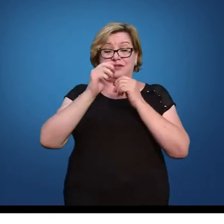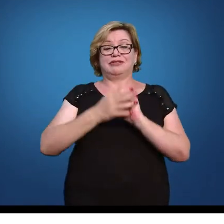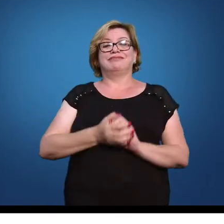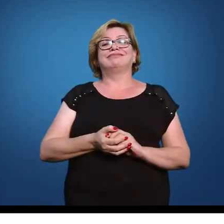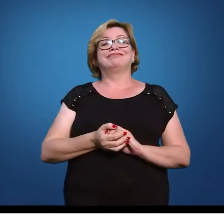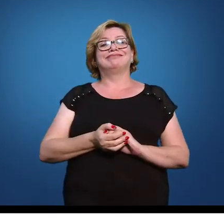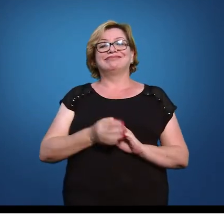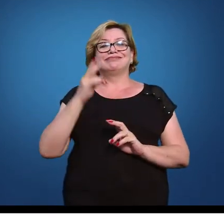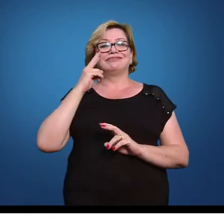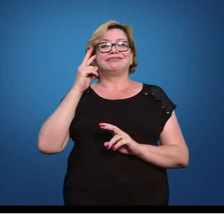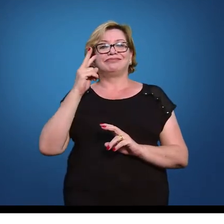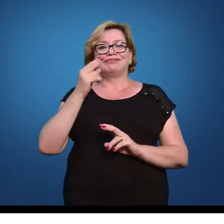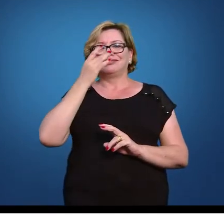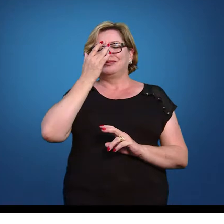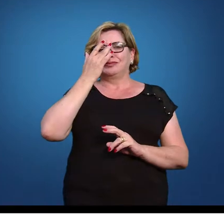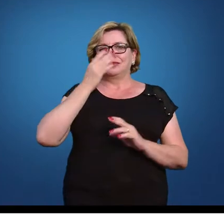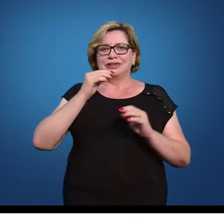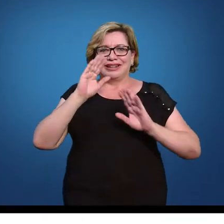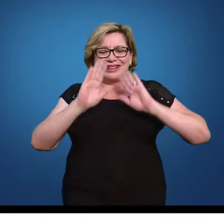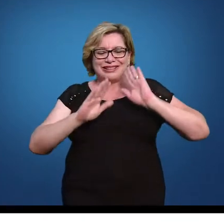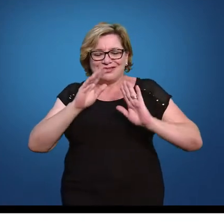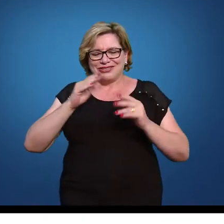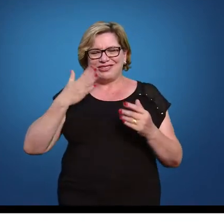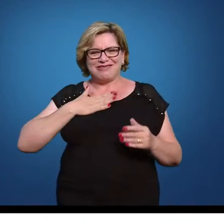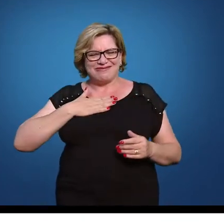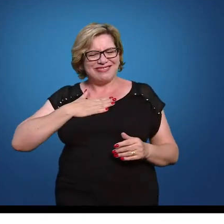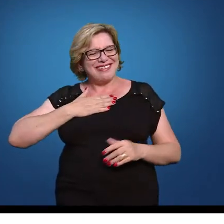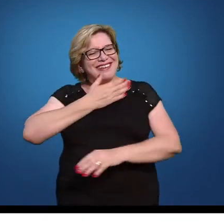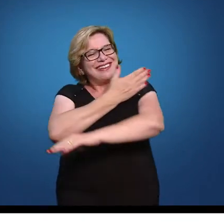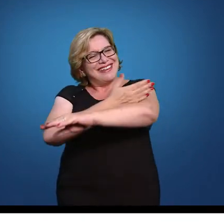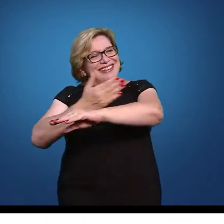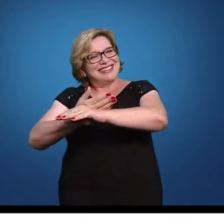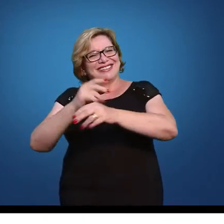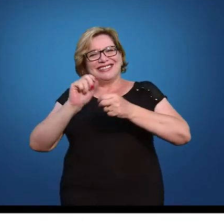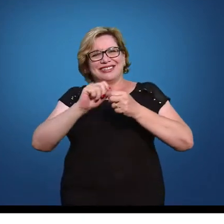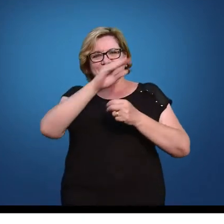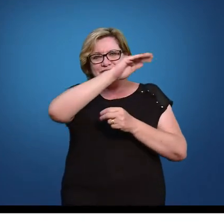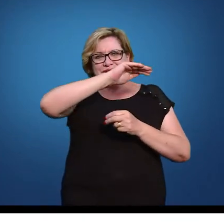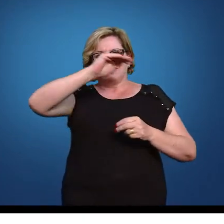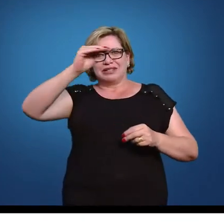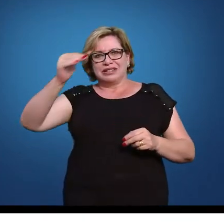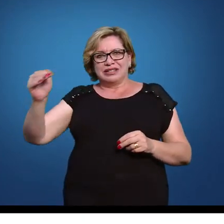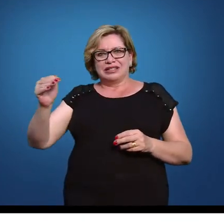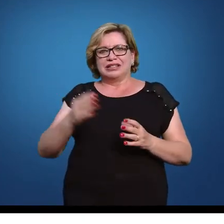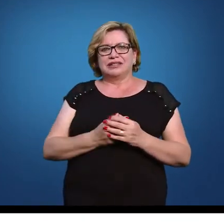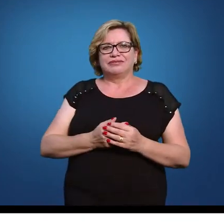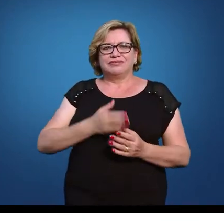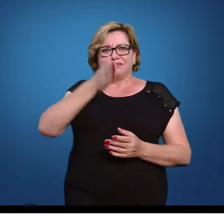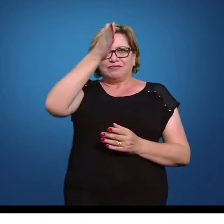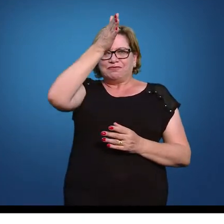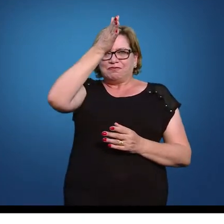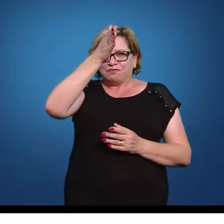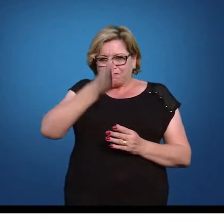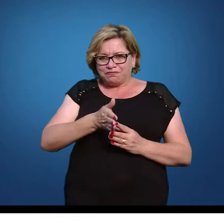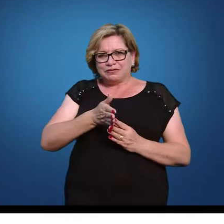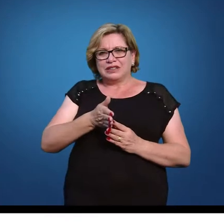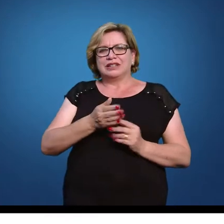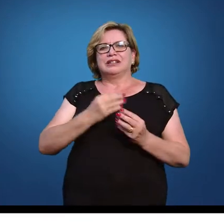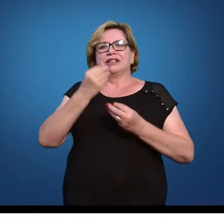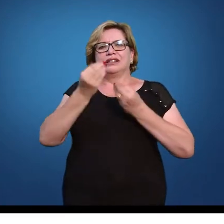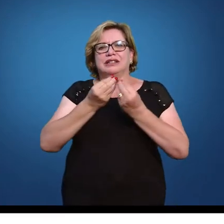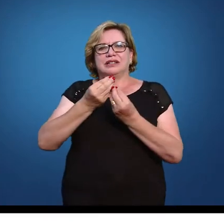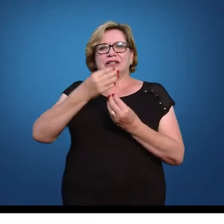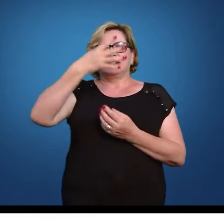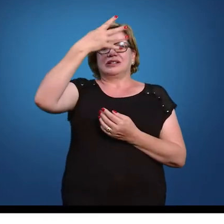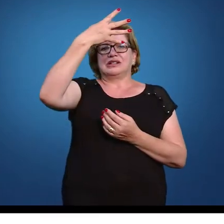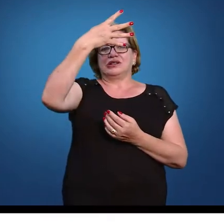desenhar a curva. E vocês, de tanto desenhar ela, vão se acostumando. Desenhe a curva, exatamente no centro da curva, como a gente